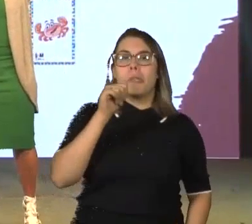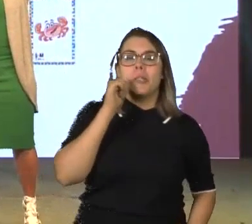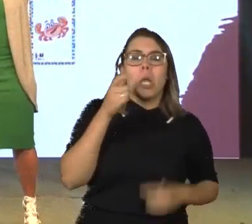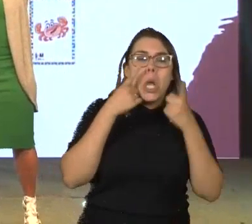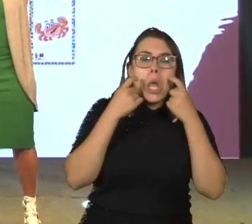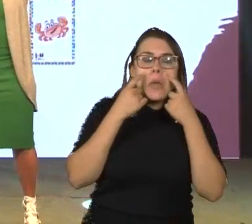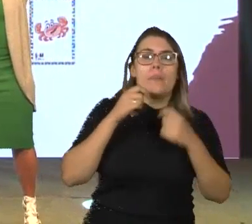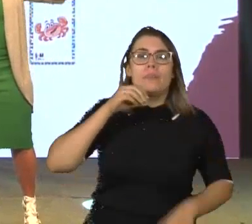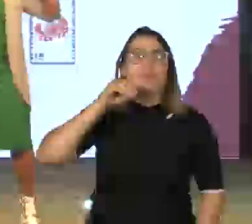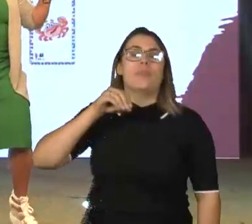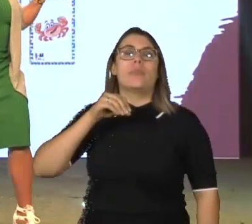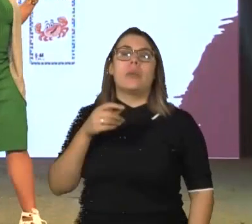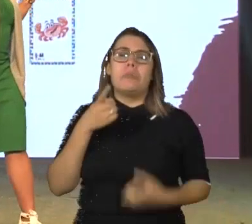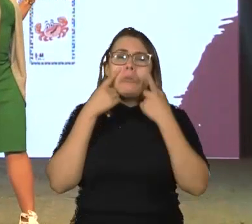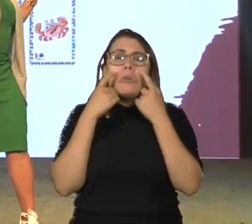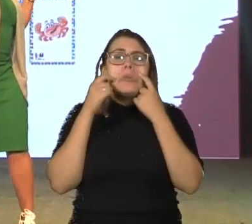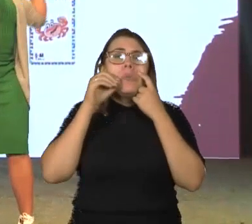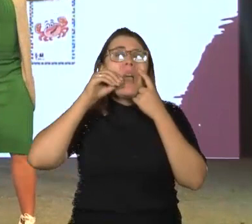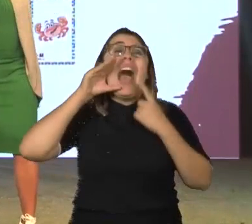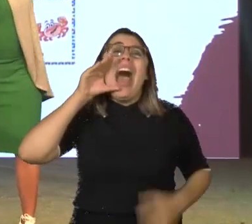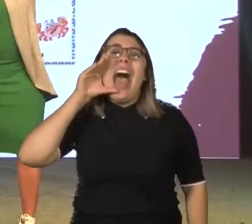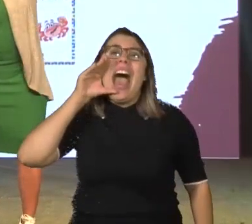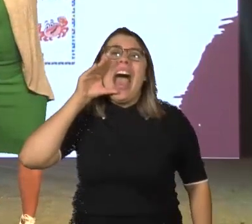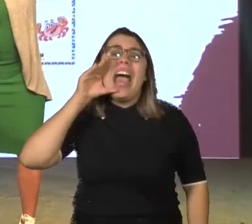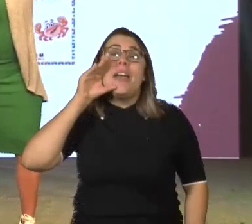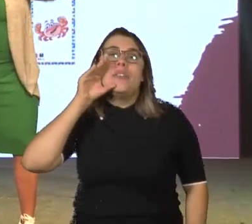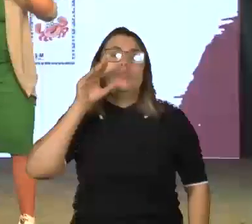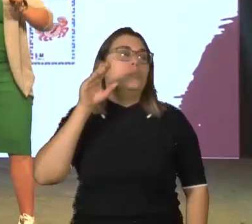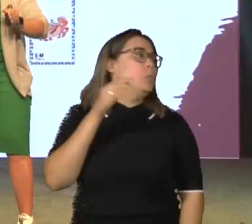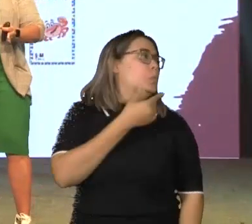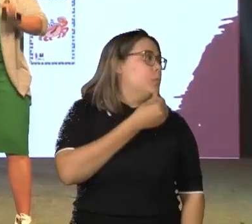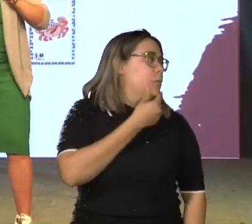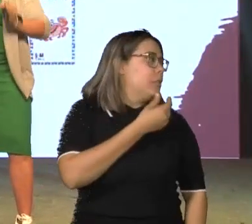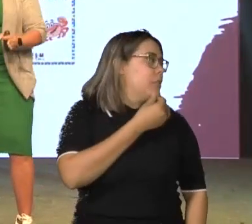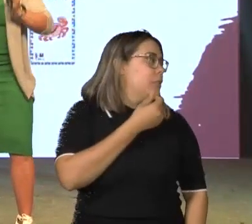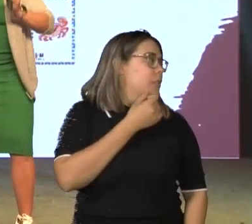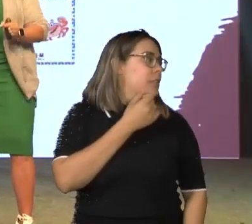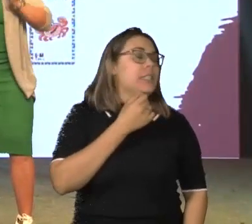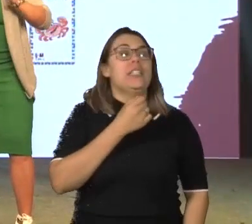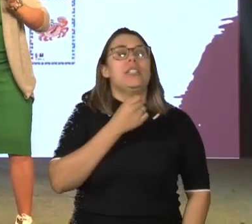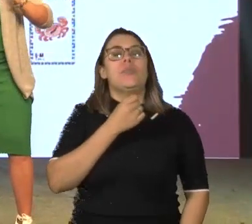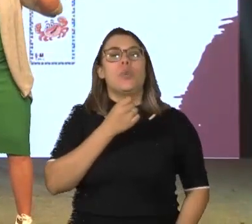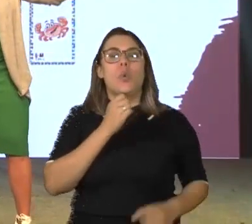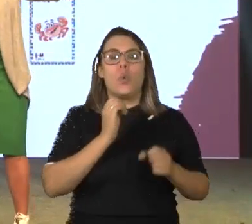A, um menininho andando aqui, E, um trenzinho fazendo I,